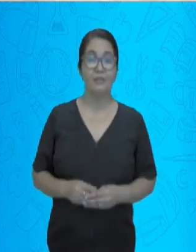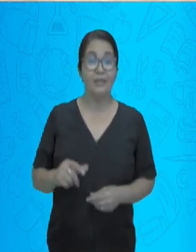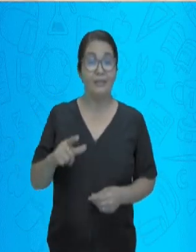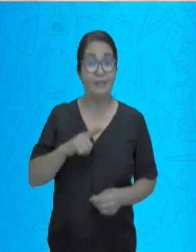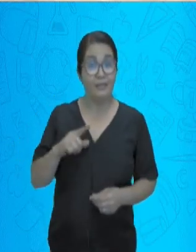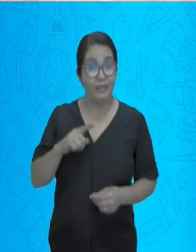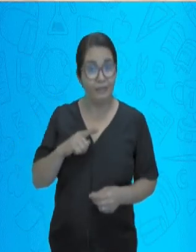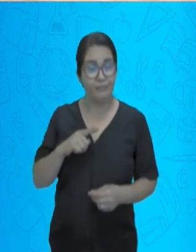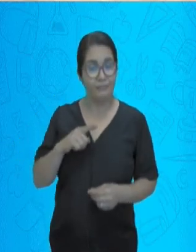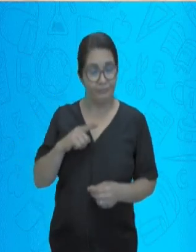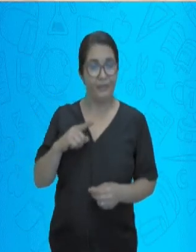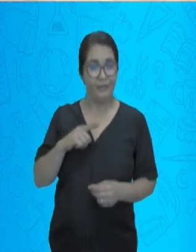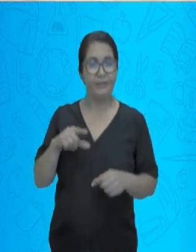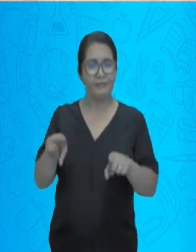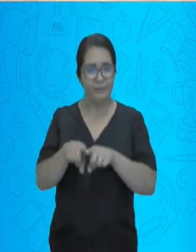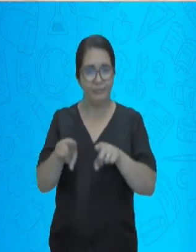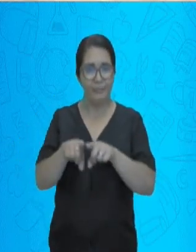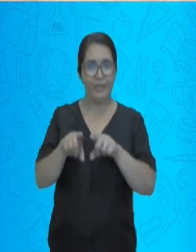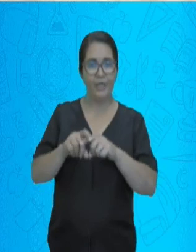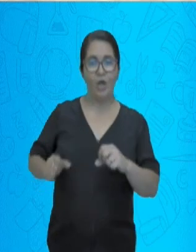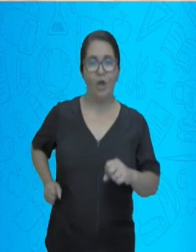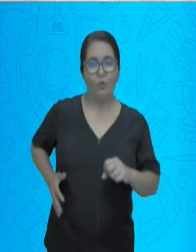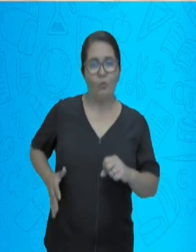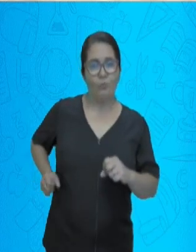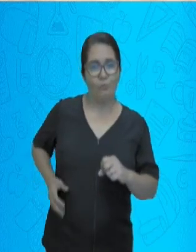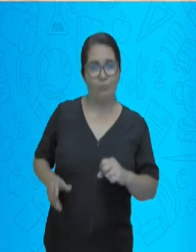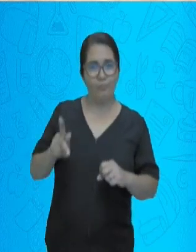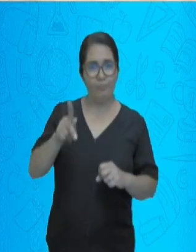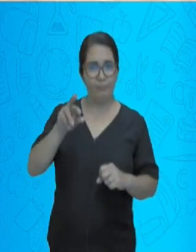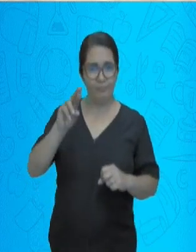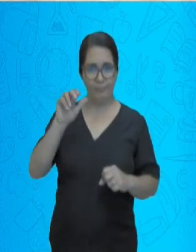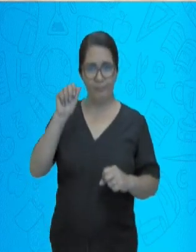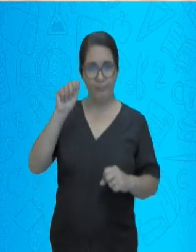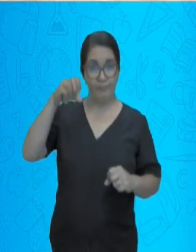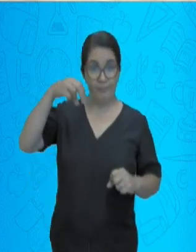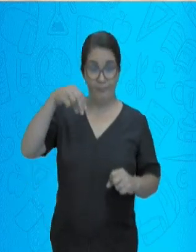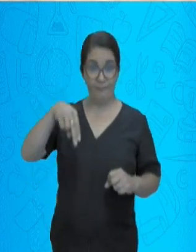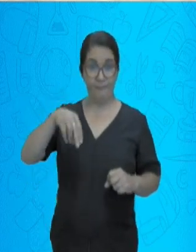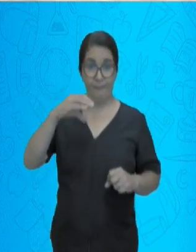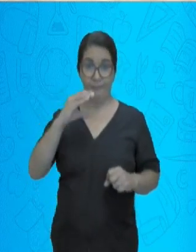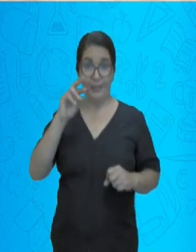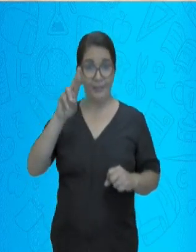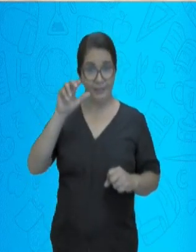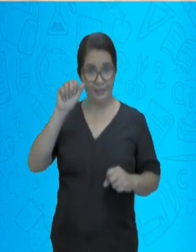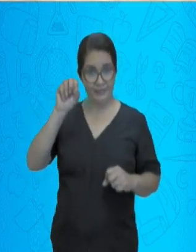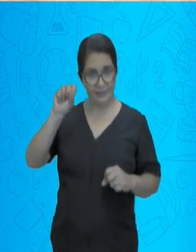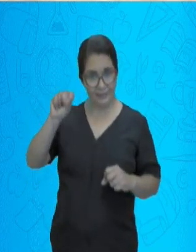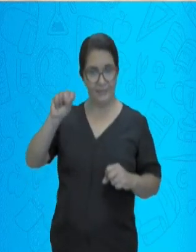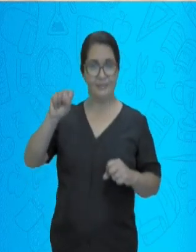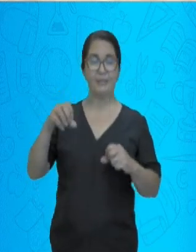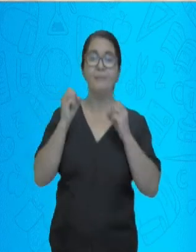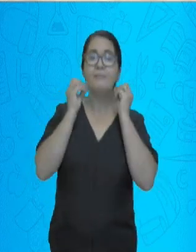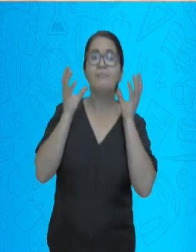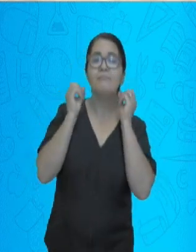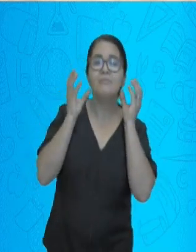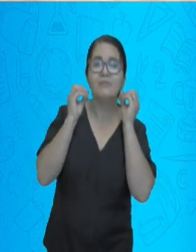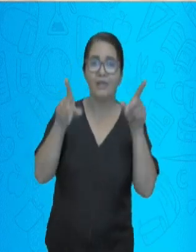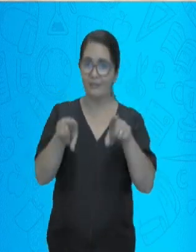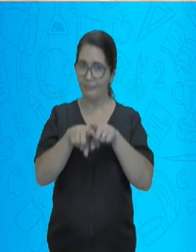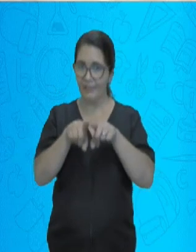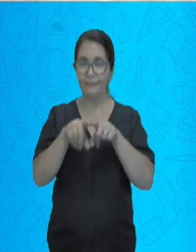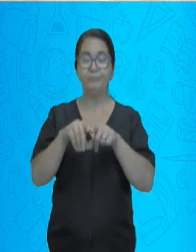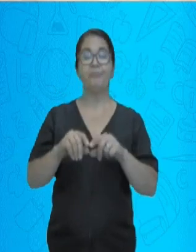E temos também o pâncreas e as glândulas salivares. Para acessar a nossa plataforma SMEDGV,